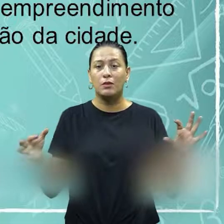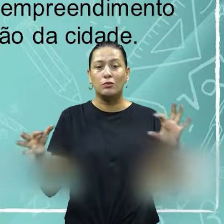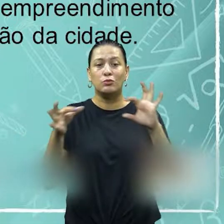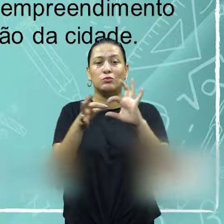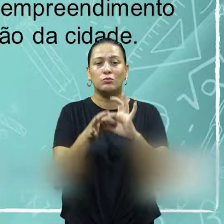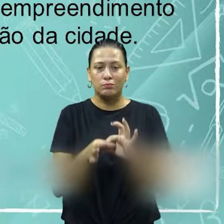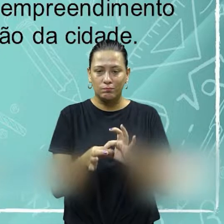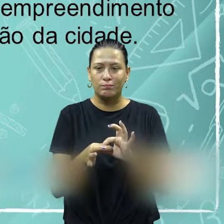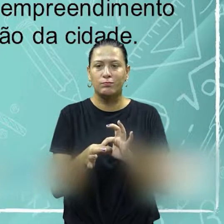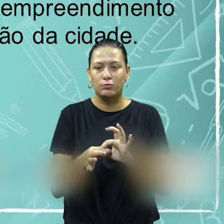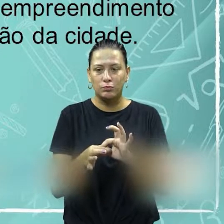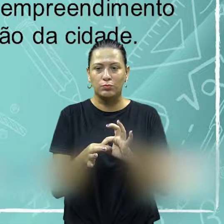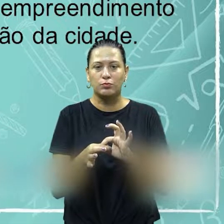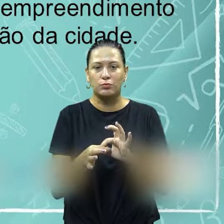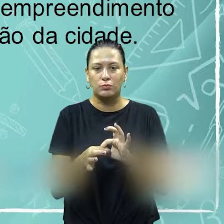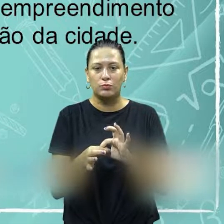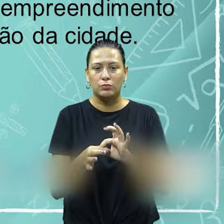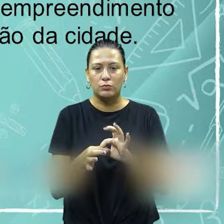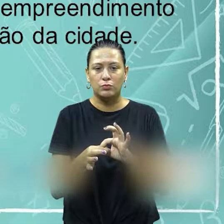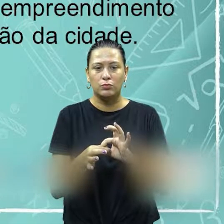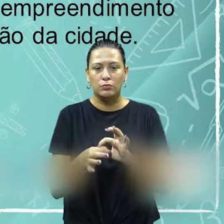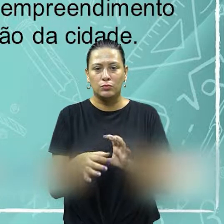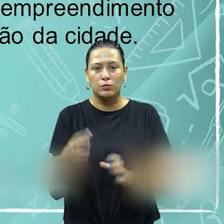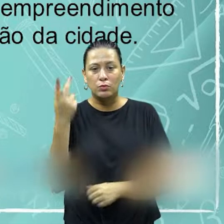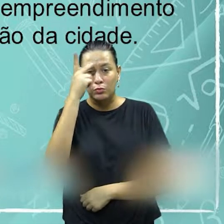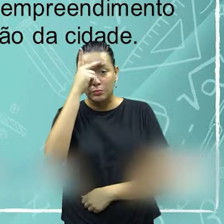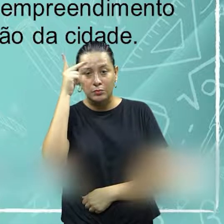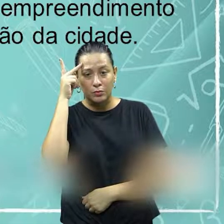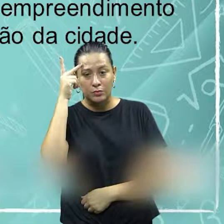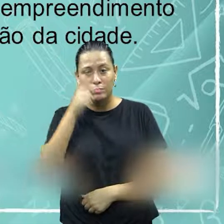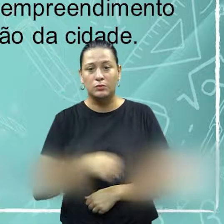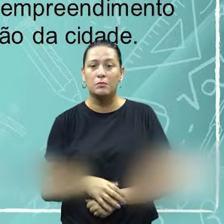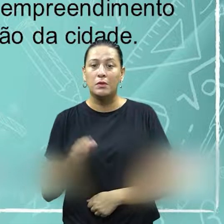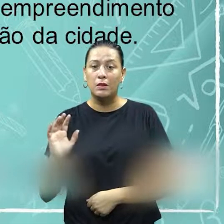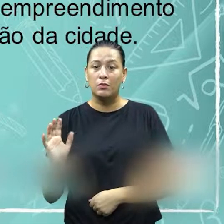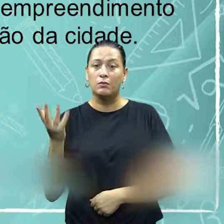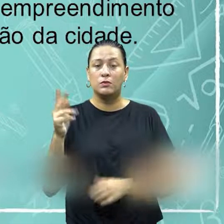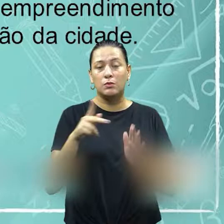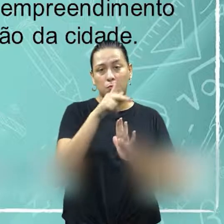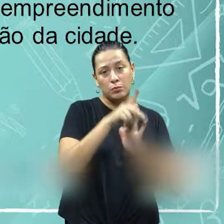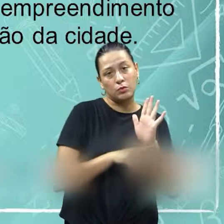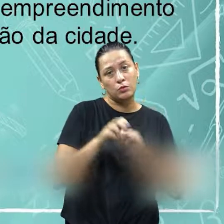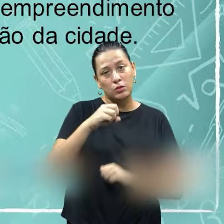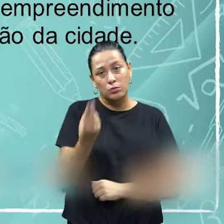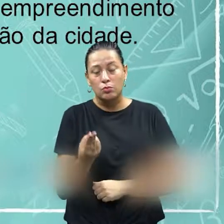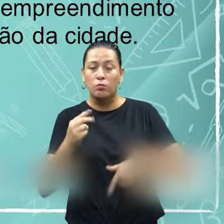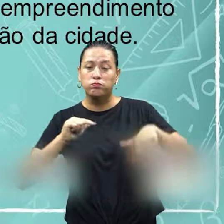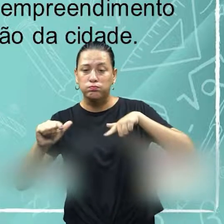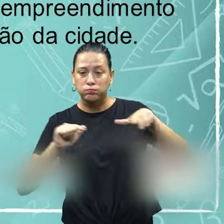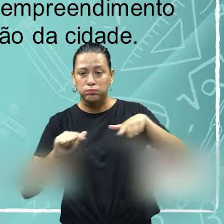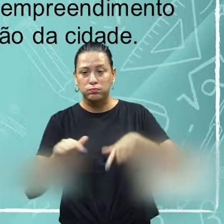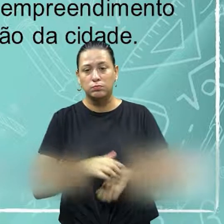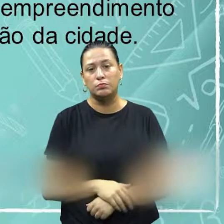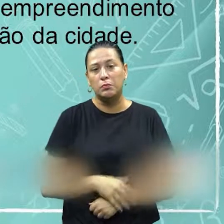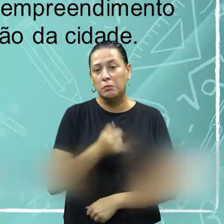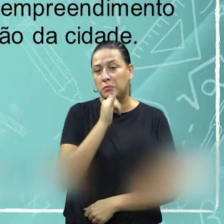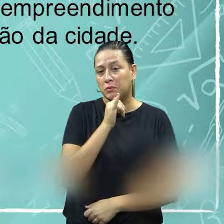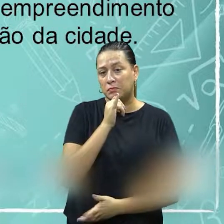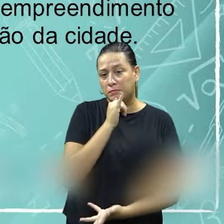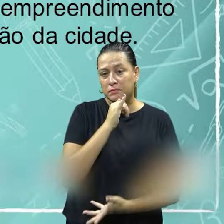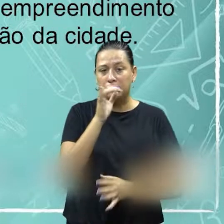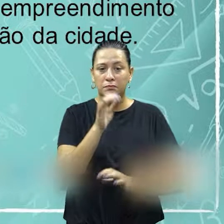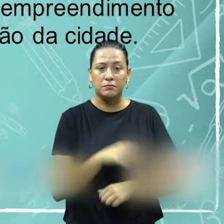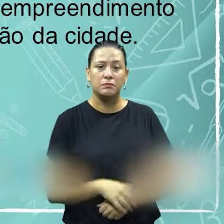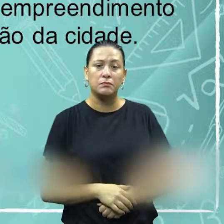junção de parceiros para viabilizar, para viabilizar de um projeto ou uma atividade. Um bom exemplo